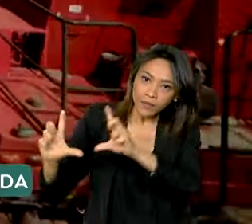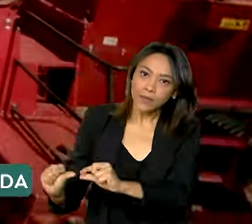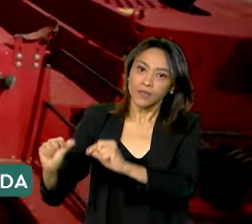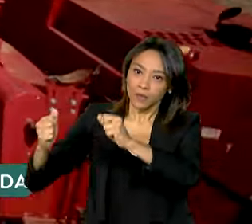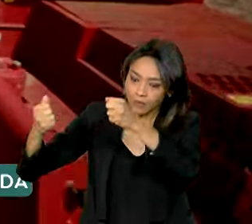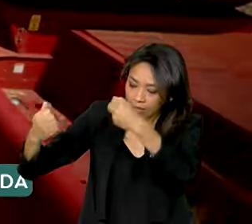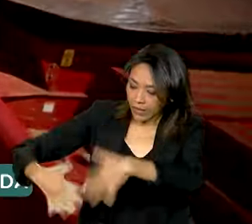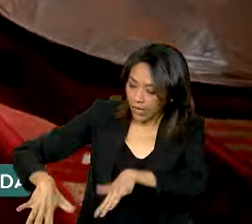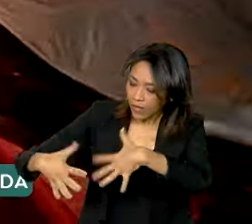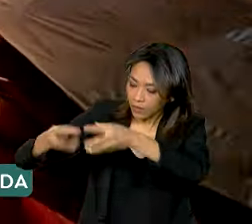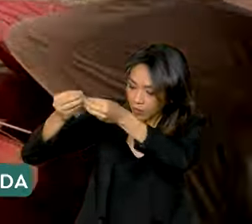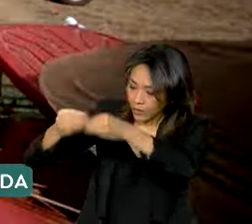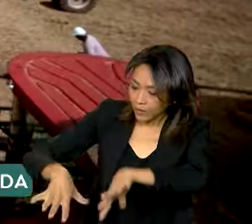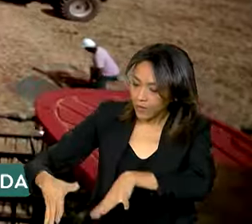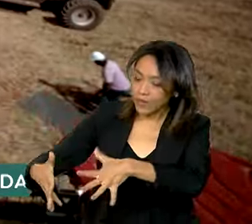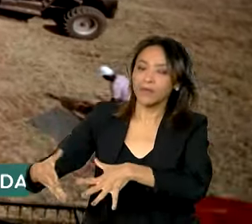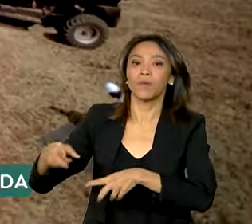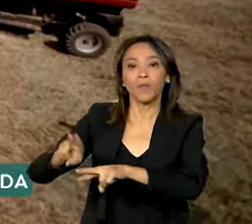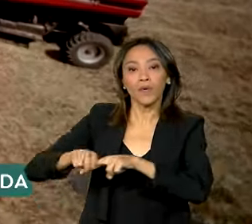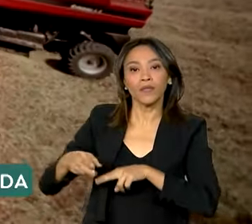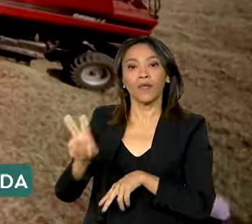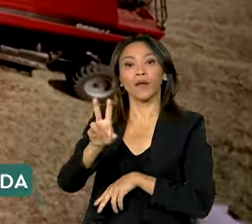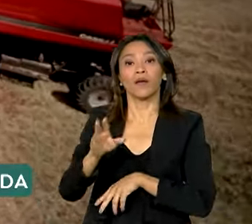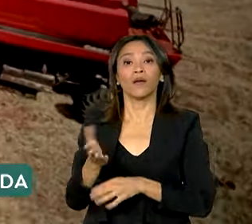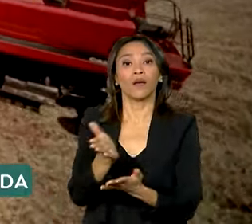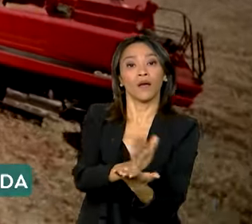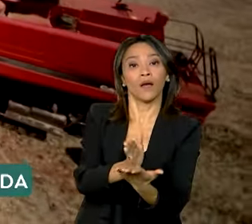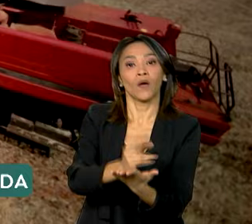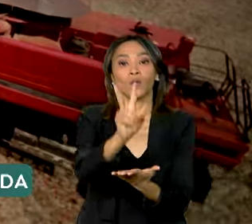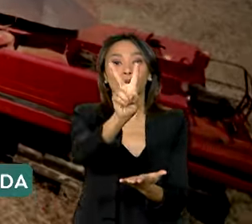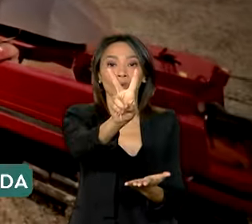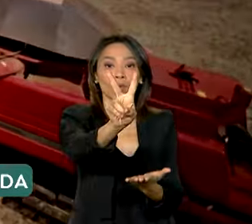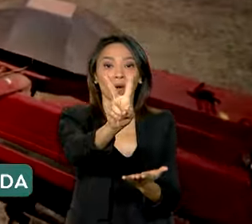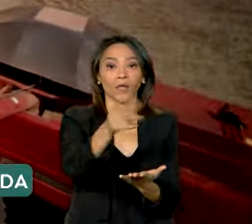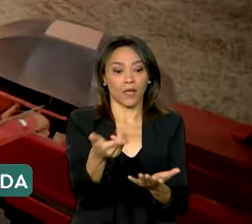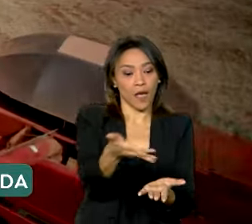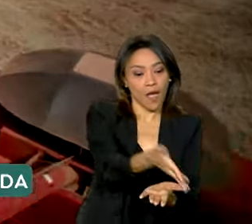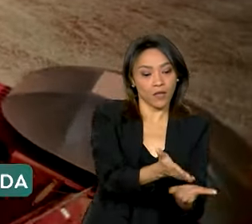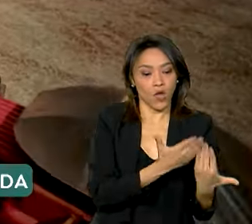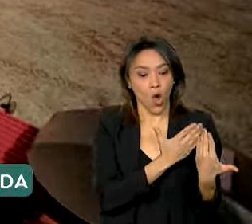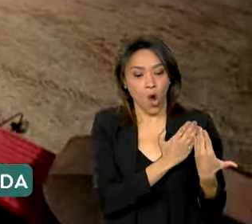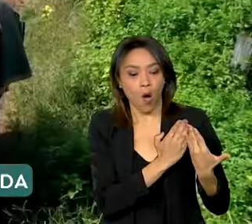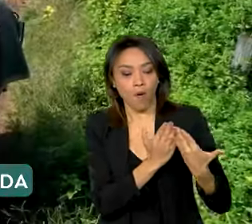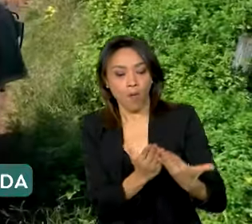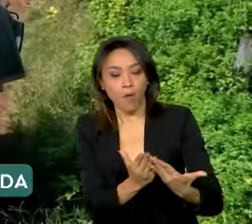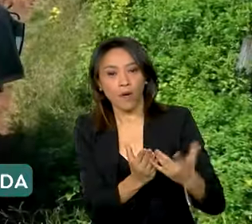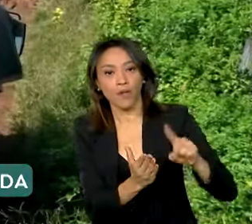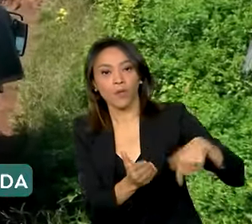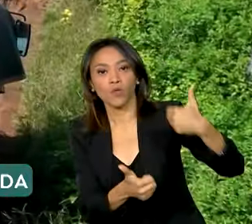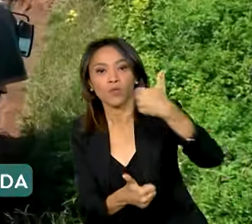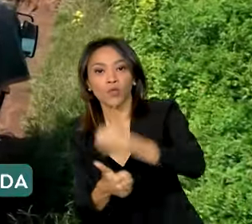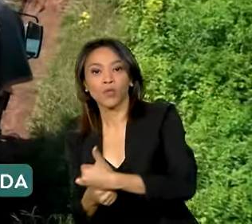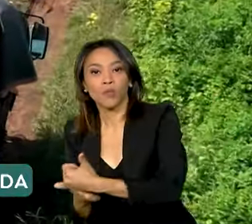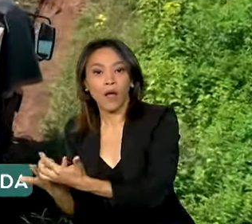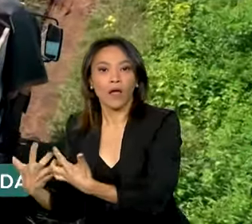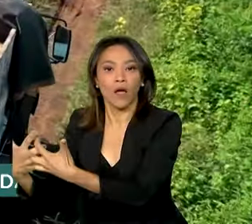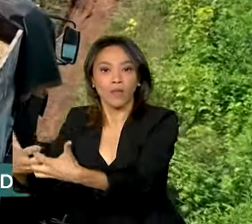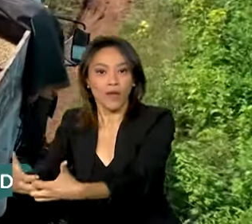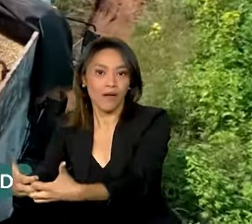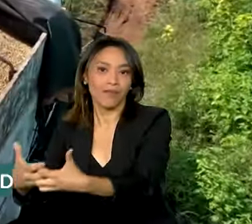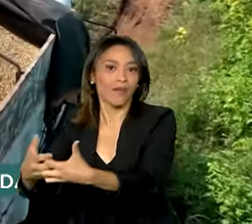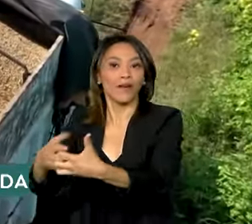e você tem, no decorrer do processo, você tem uma questão mais ecológica, digamos assim.